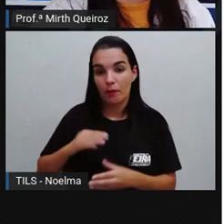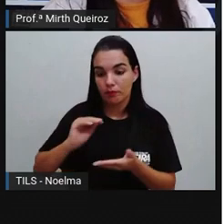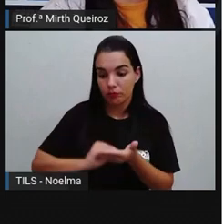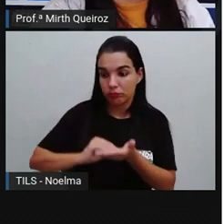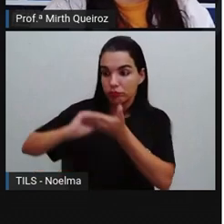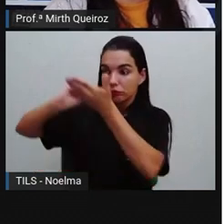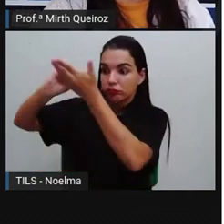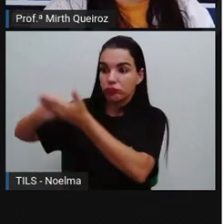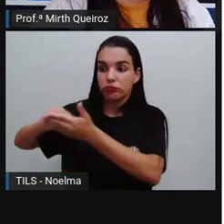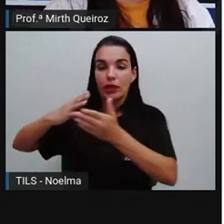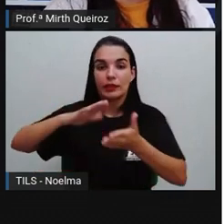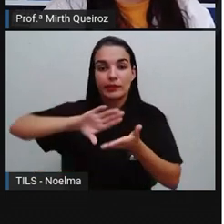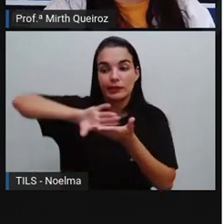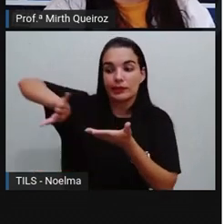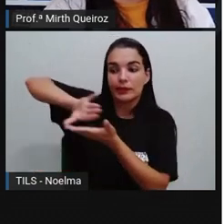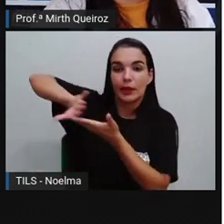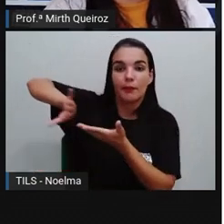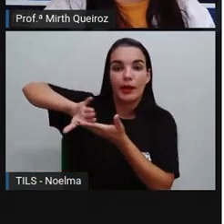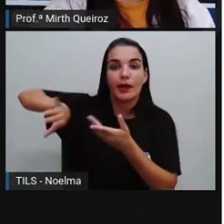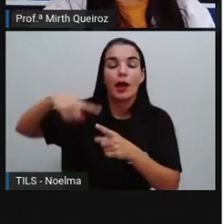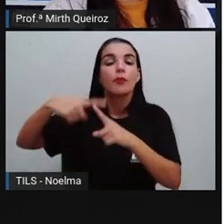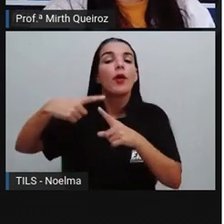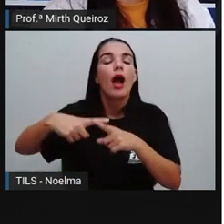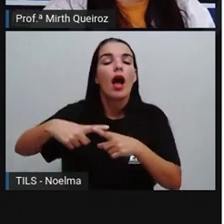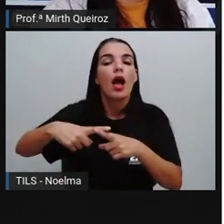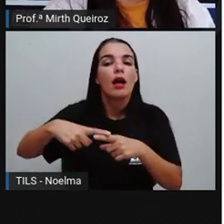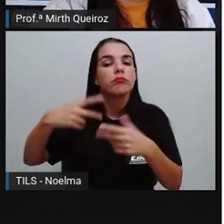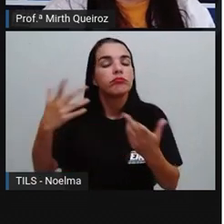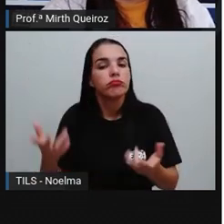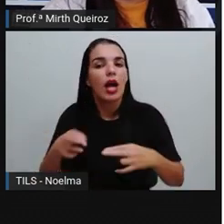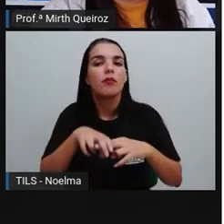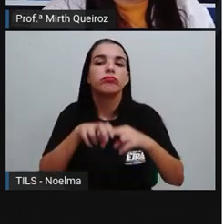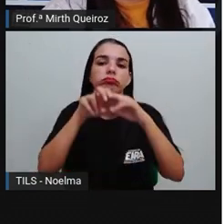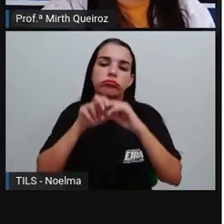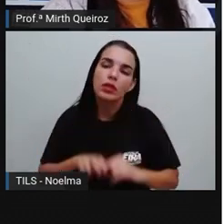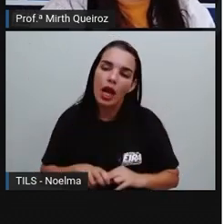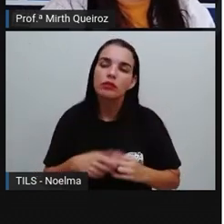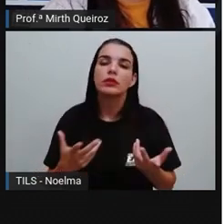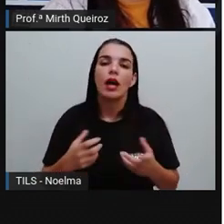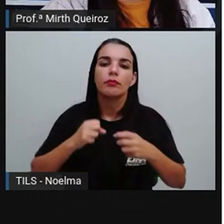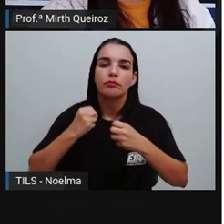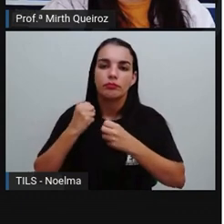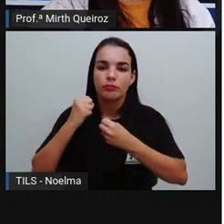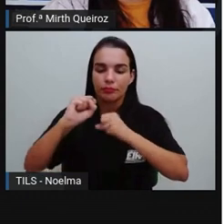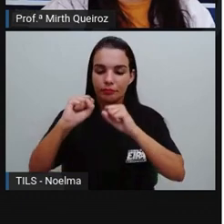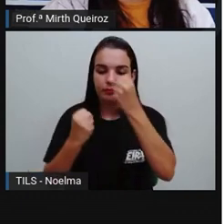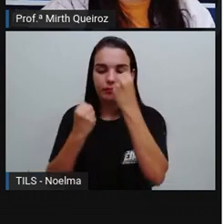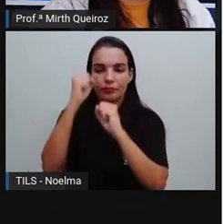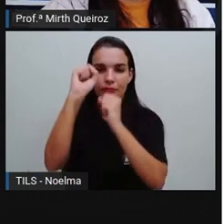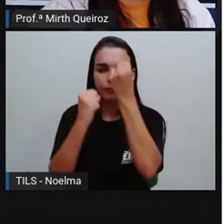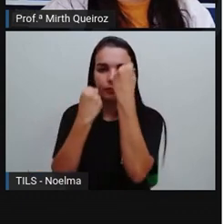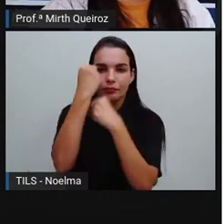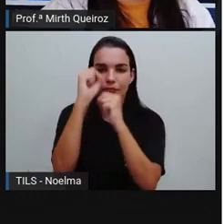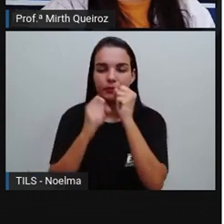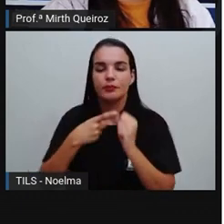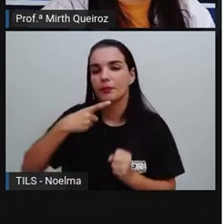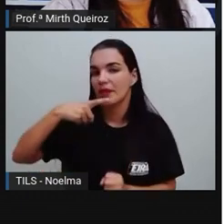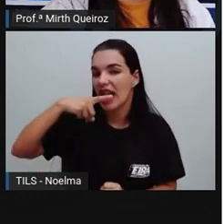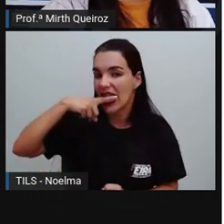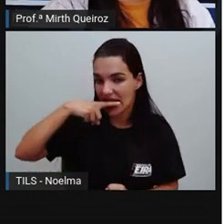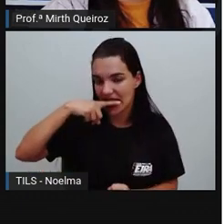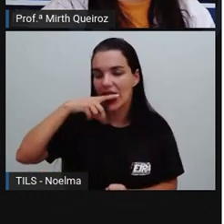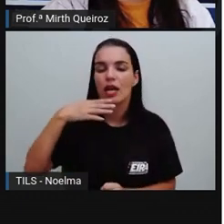Justamente por conta da produção de açúcar, por conta dos engenhos aí, que era a atividade